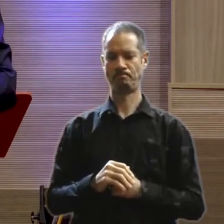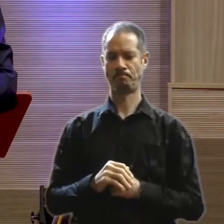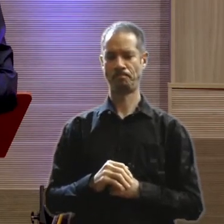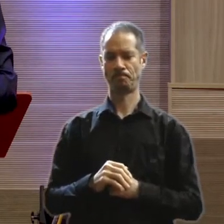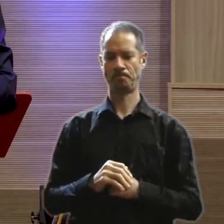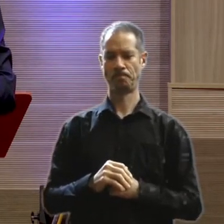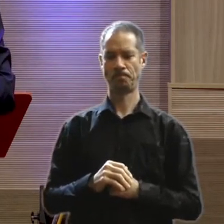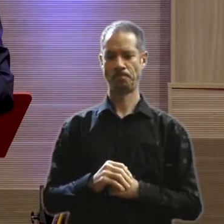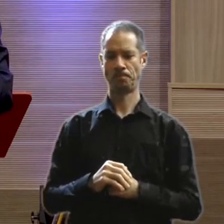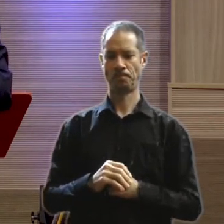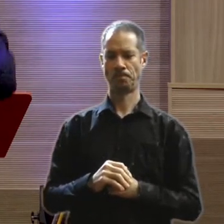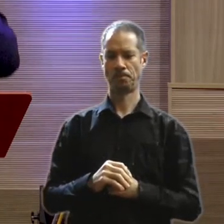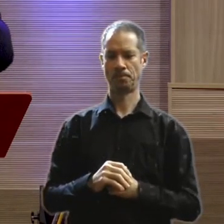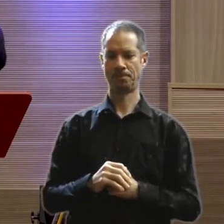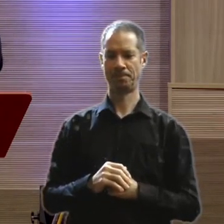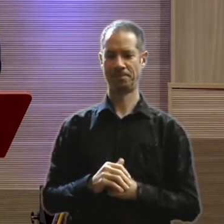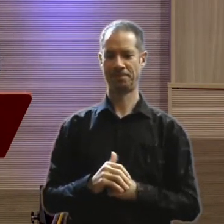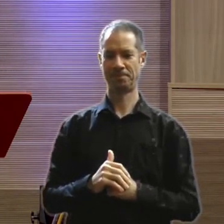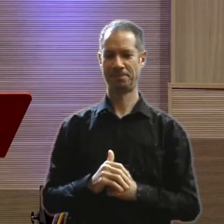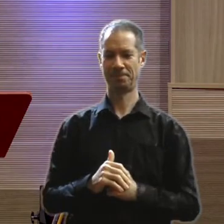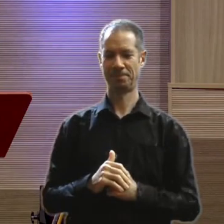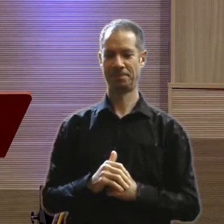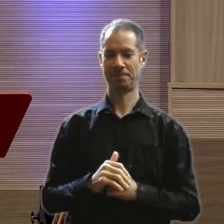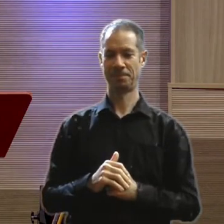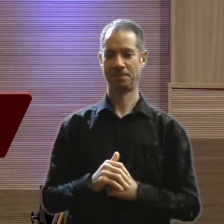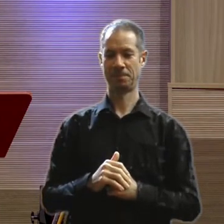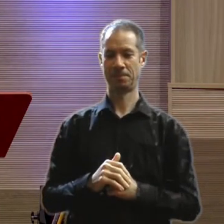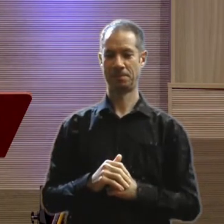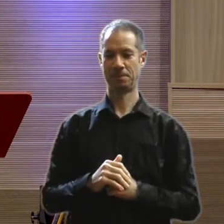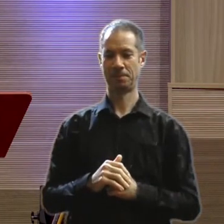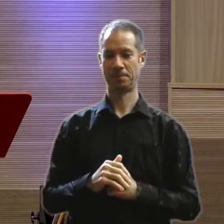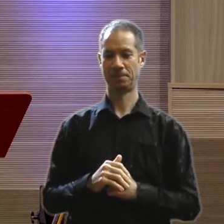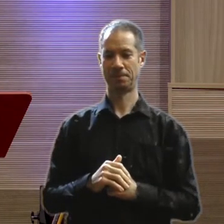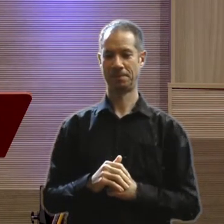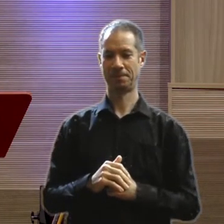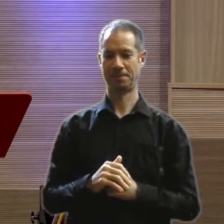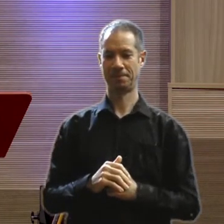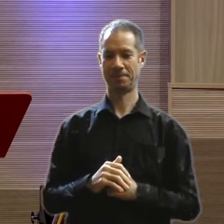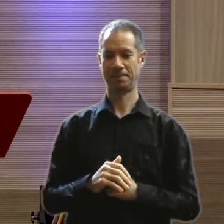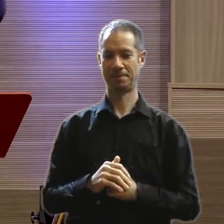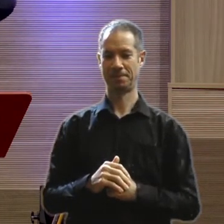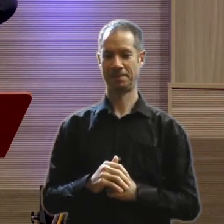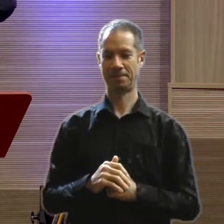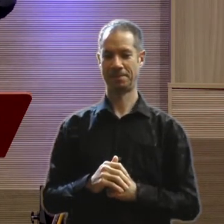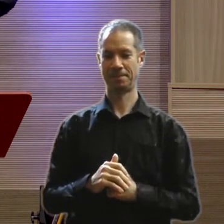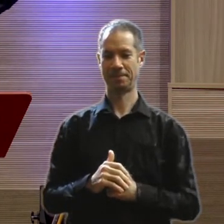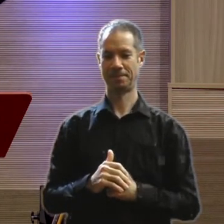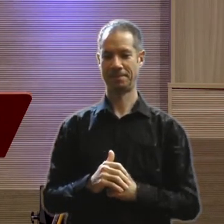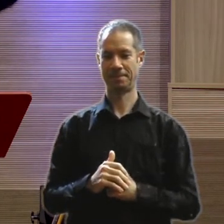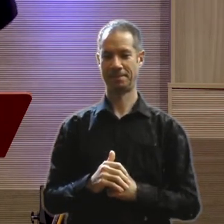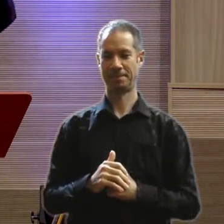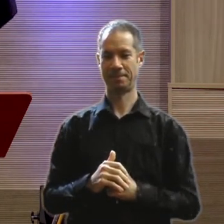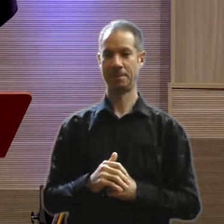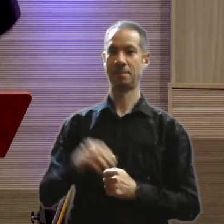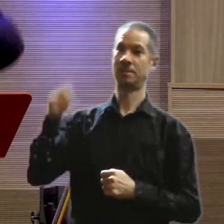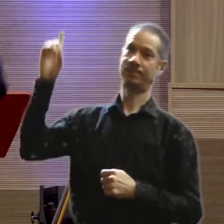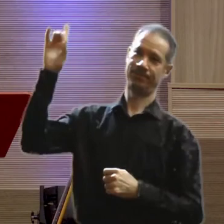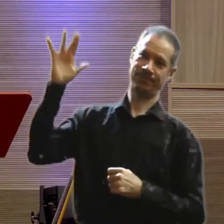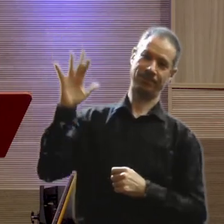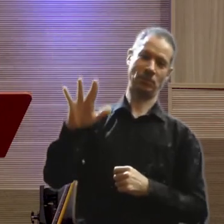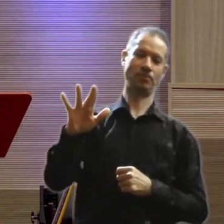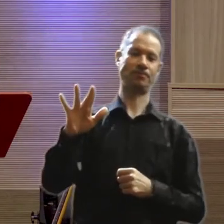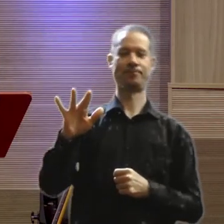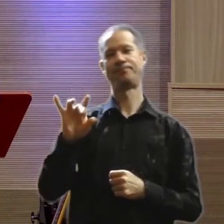vida abundante. Amém? Deus abençoe